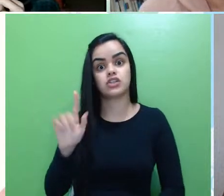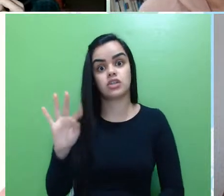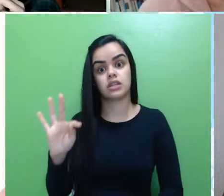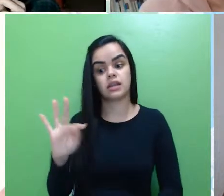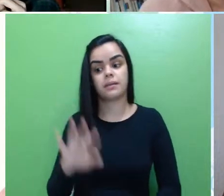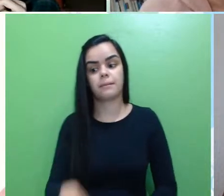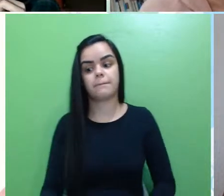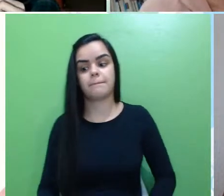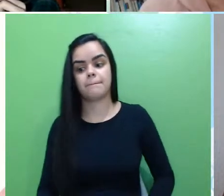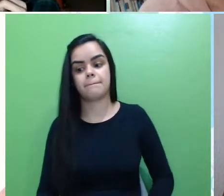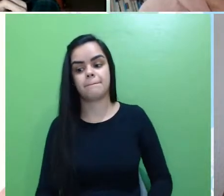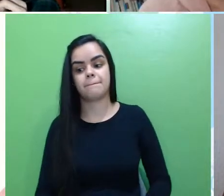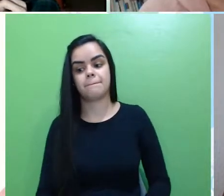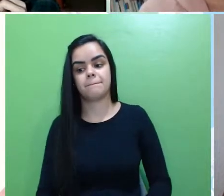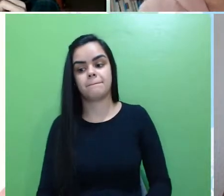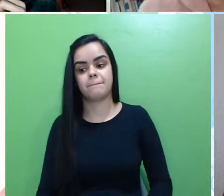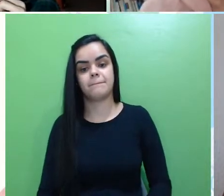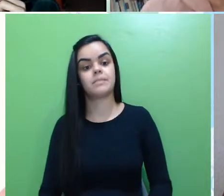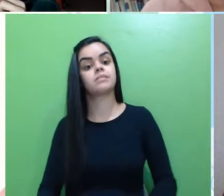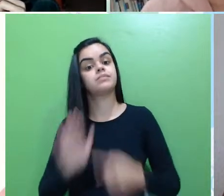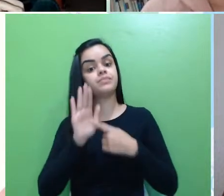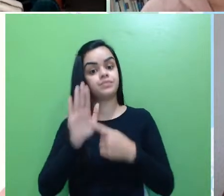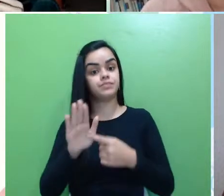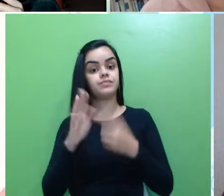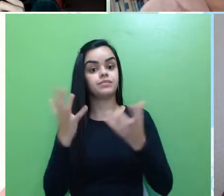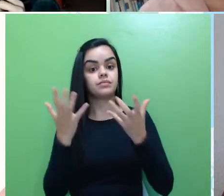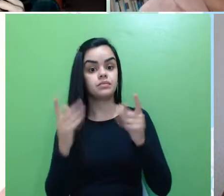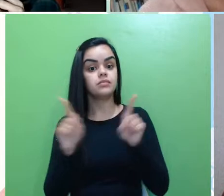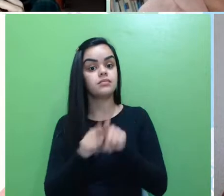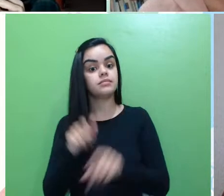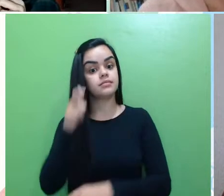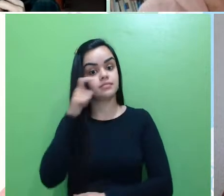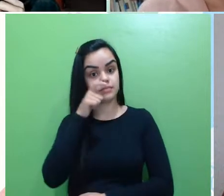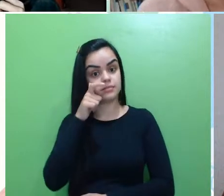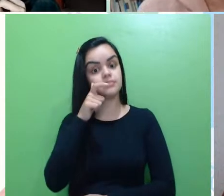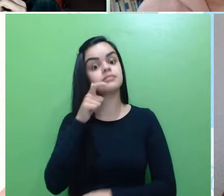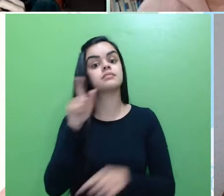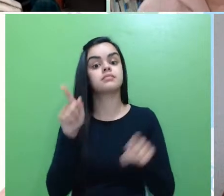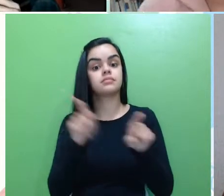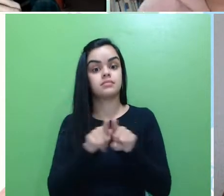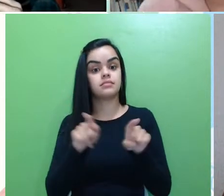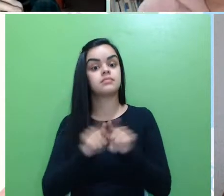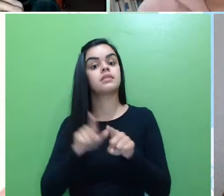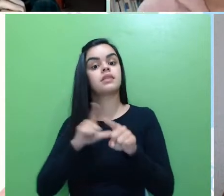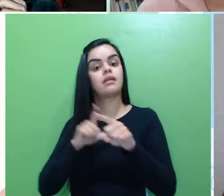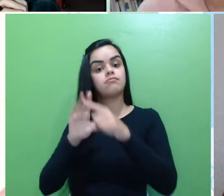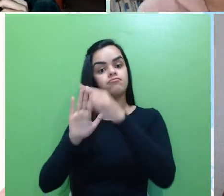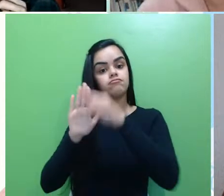E quem for apresentar e quem for assistir como ouvinte vai receber essa programação.